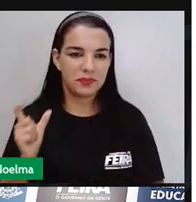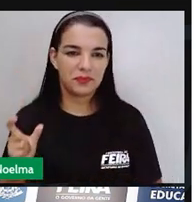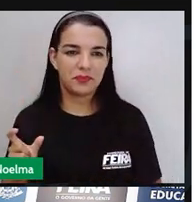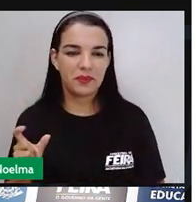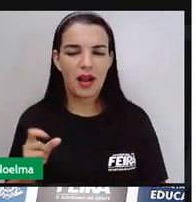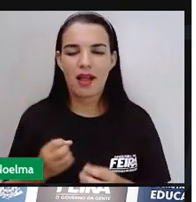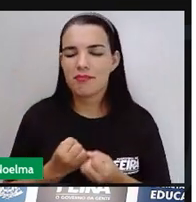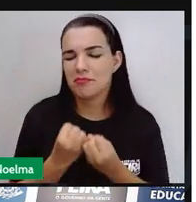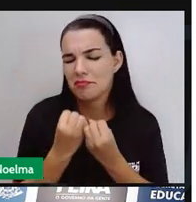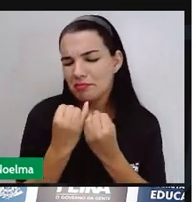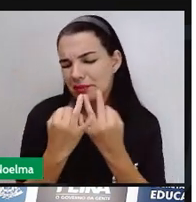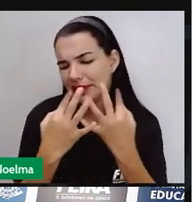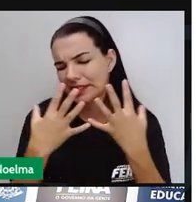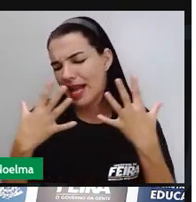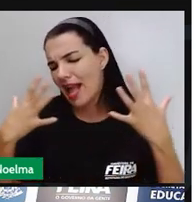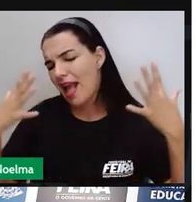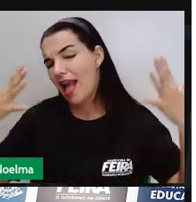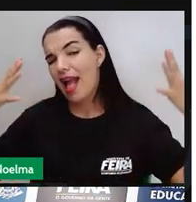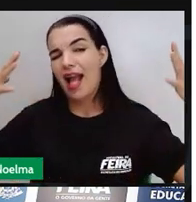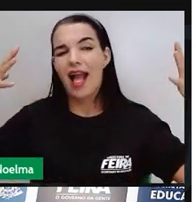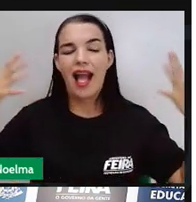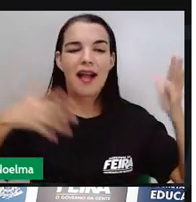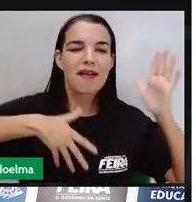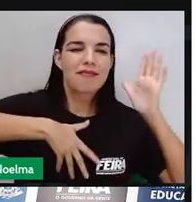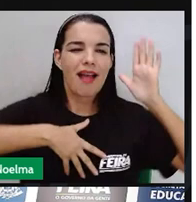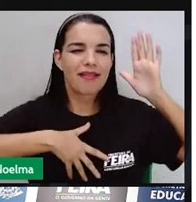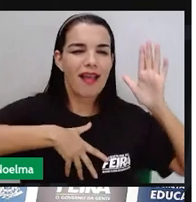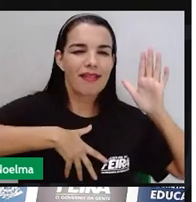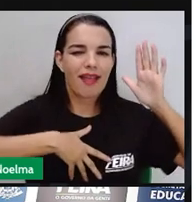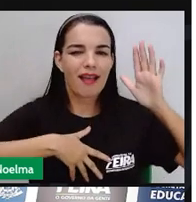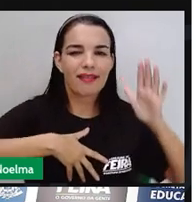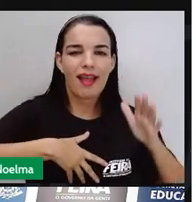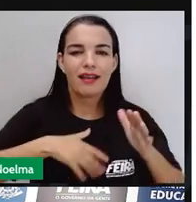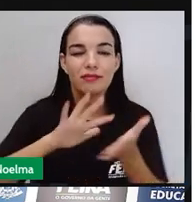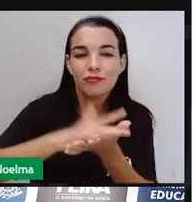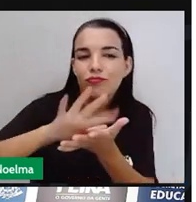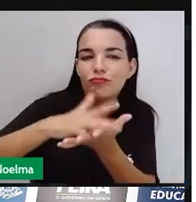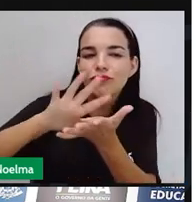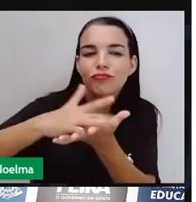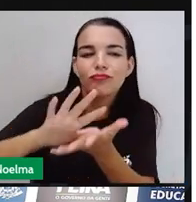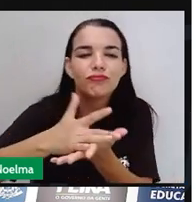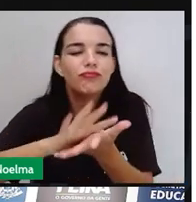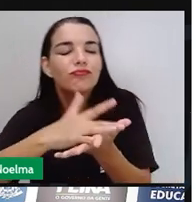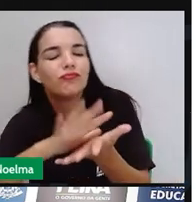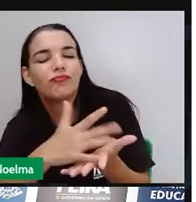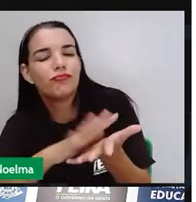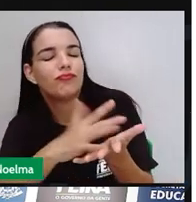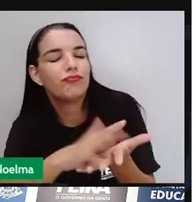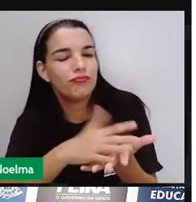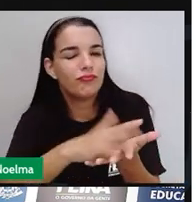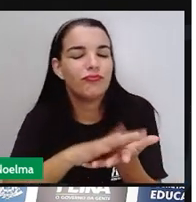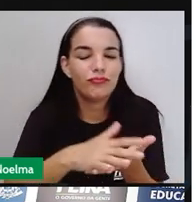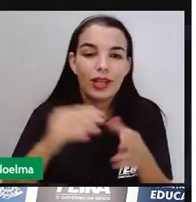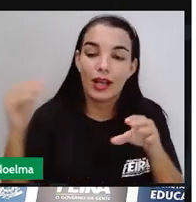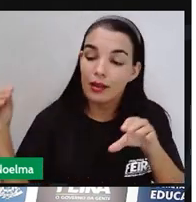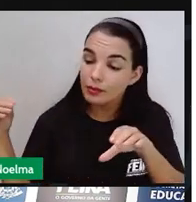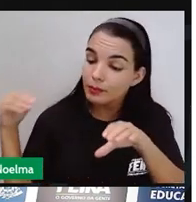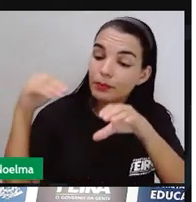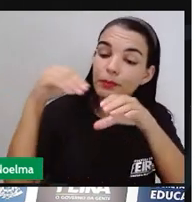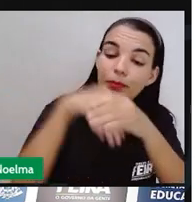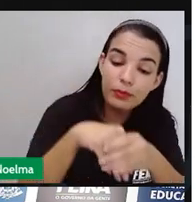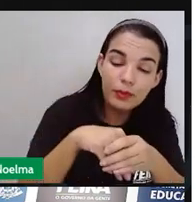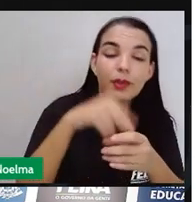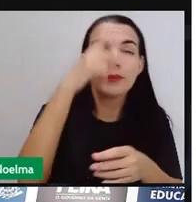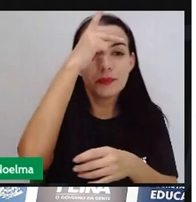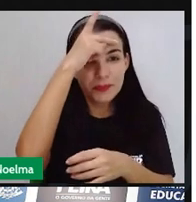infinidade de bailes, como é o caso do machixe e do samba, que foram aí, no caso, introduzidos pelos